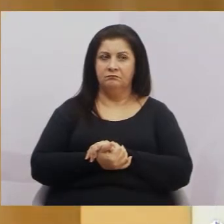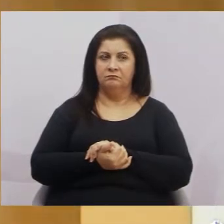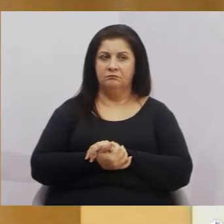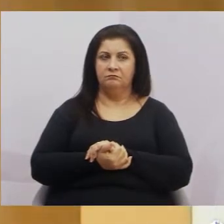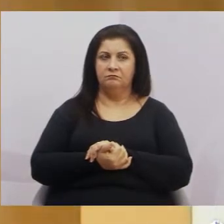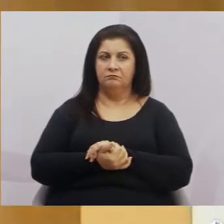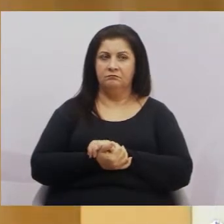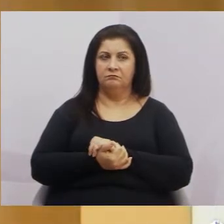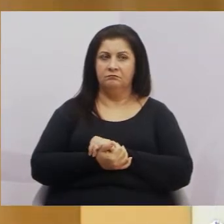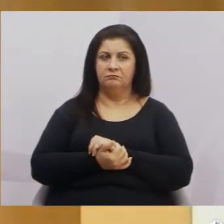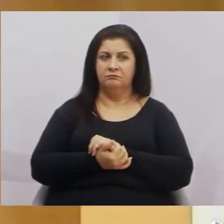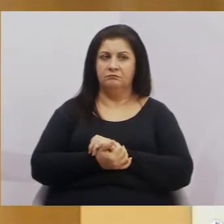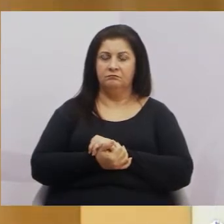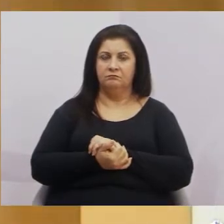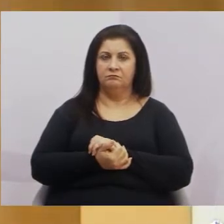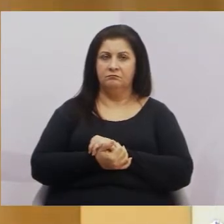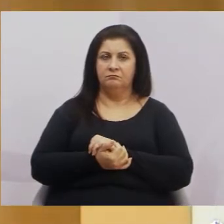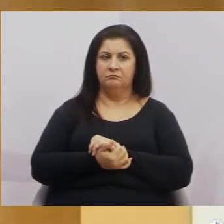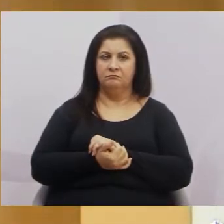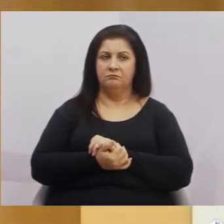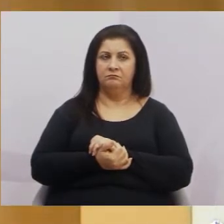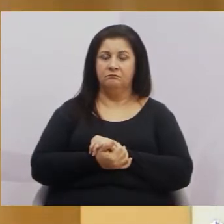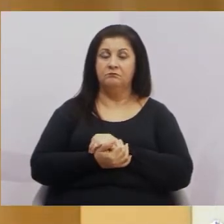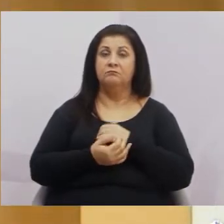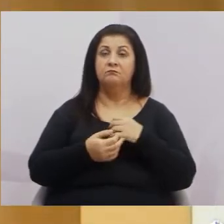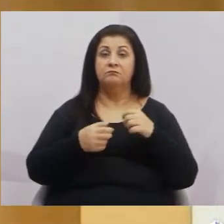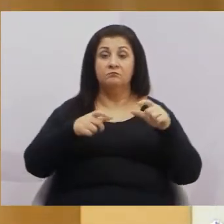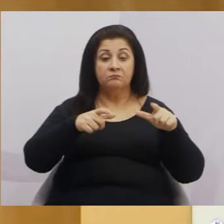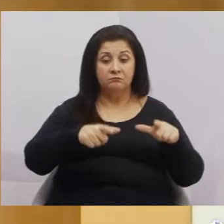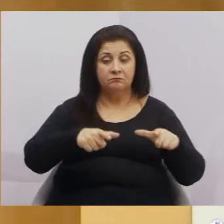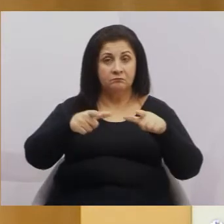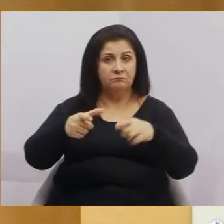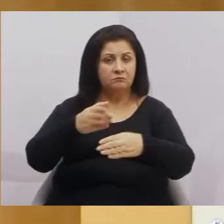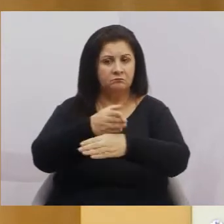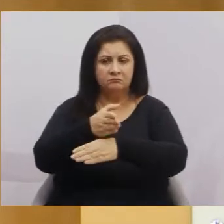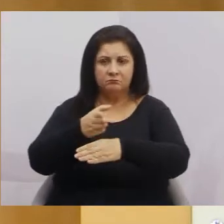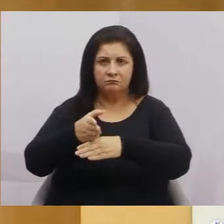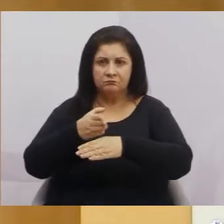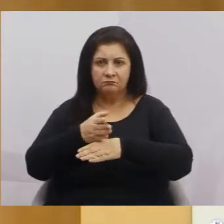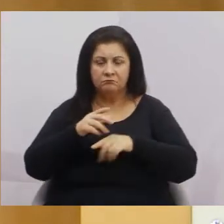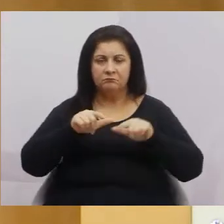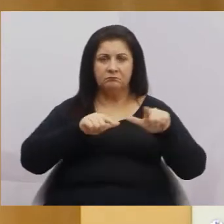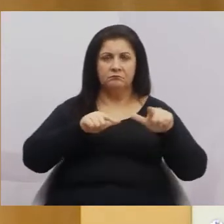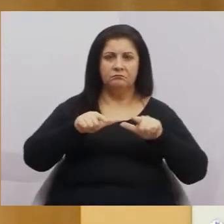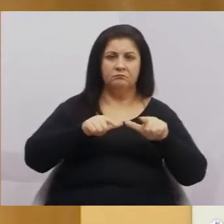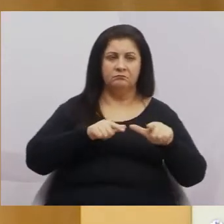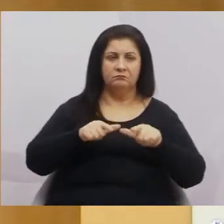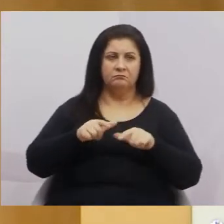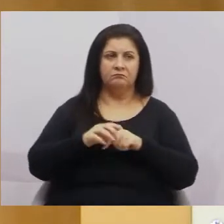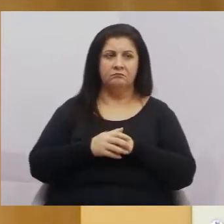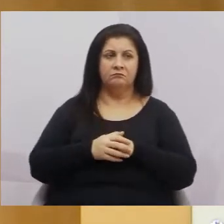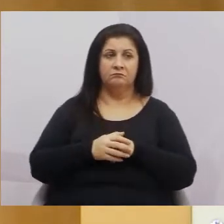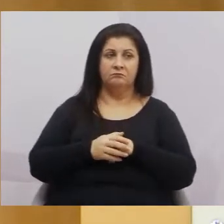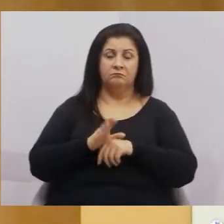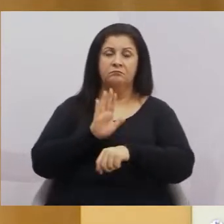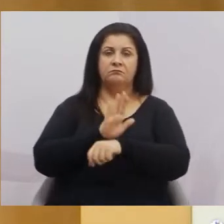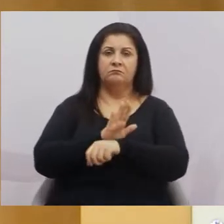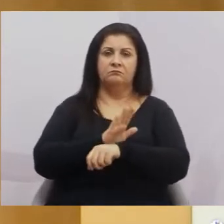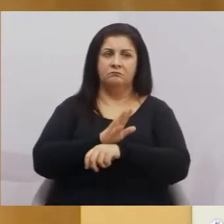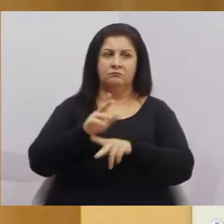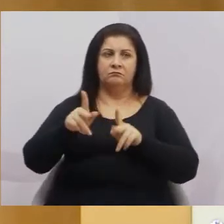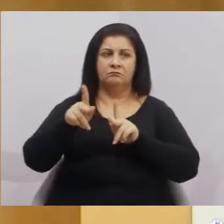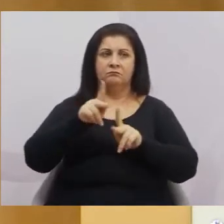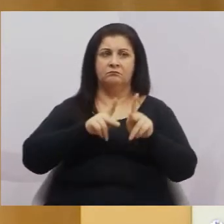E nós temos andado pela cidade, trabalhado em prol da população,